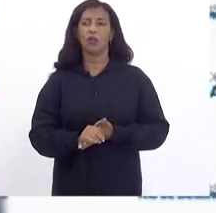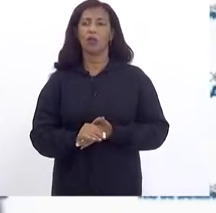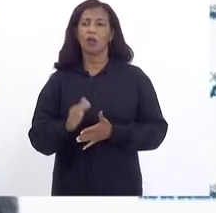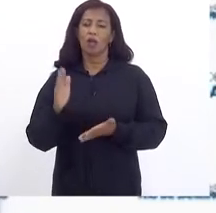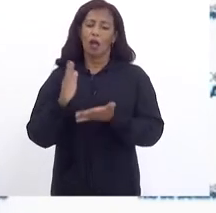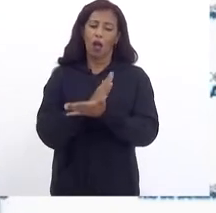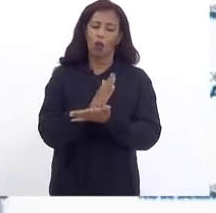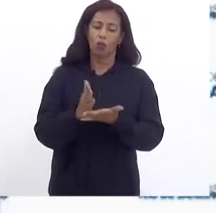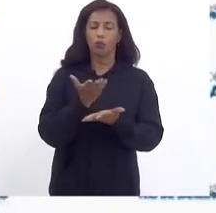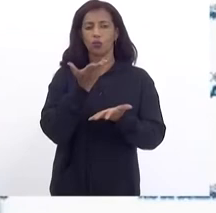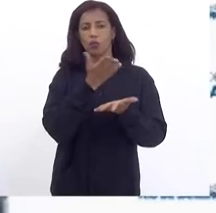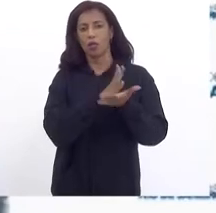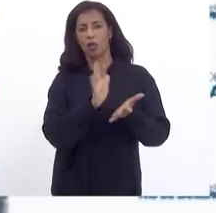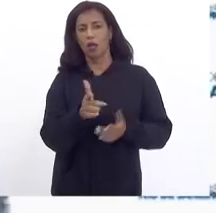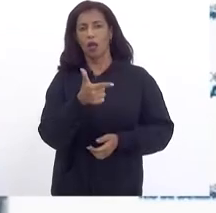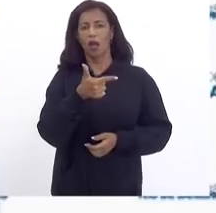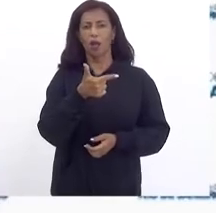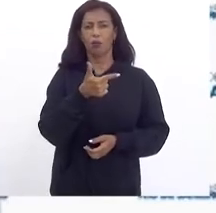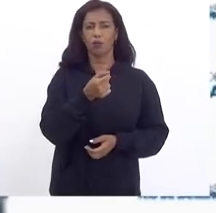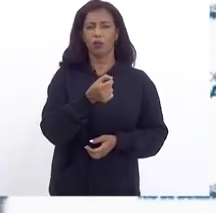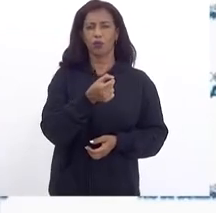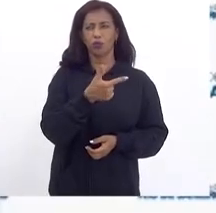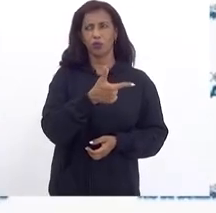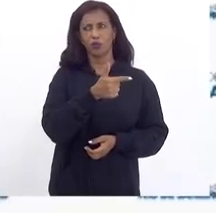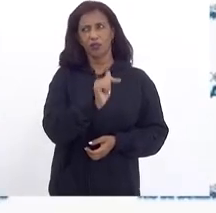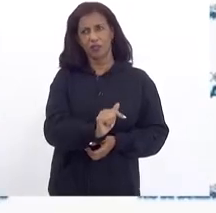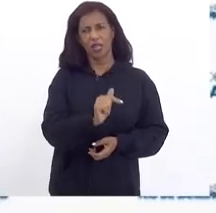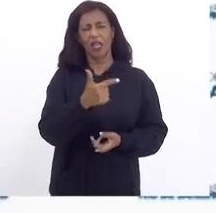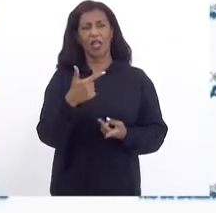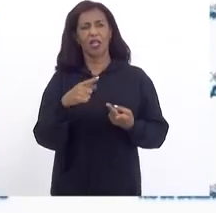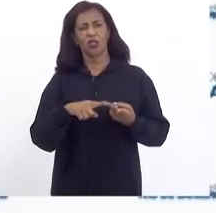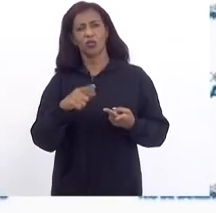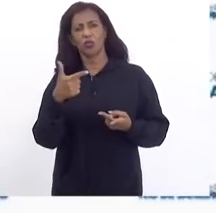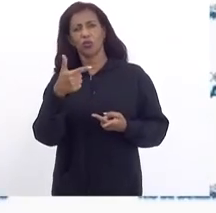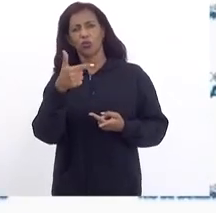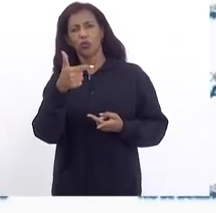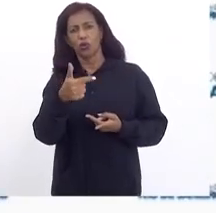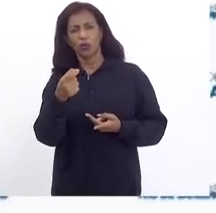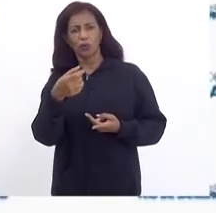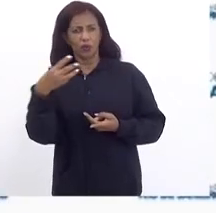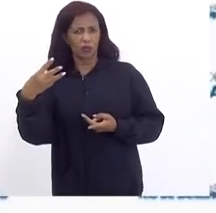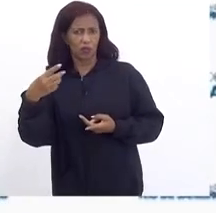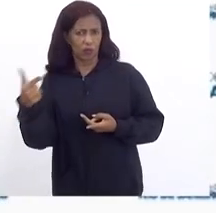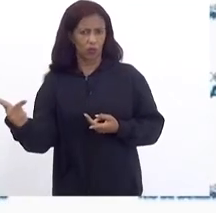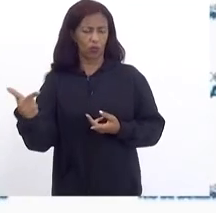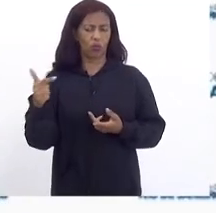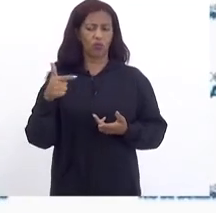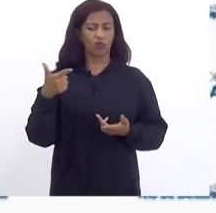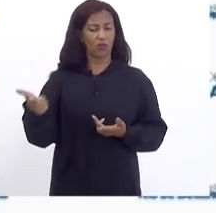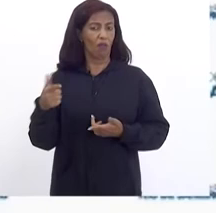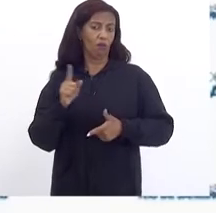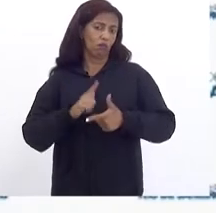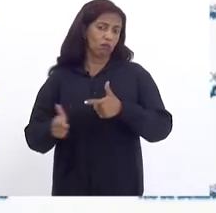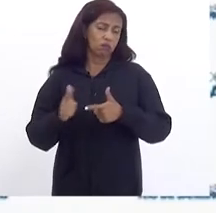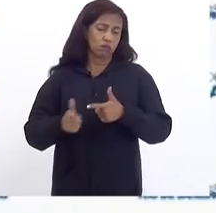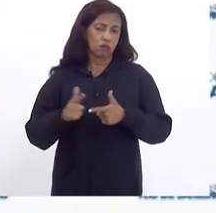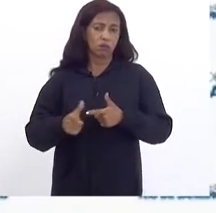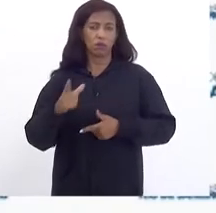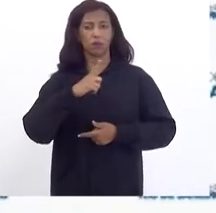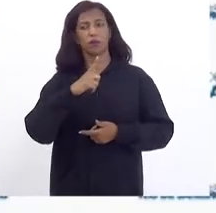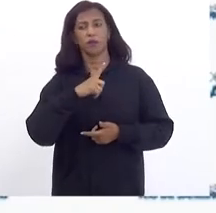2022 Outros Em 2027 Outros Em 2032 Esse é um problema Que